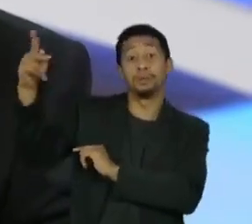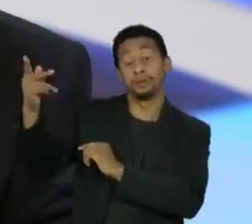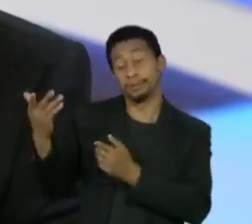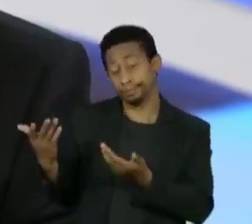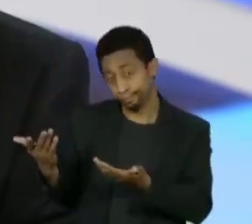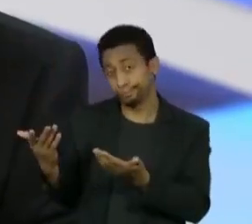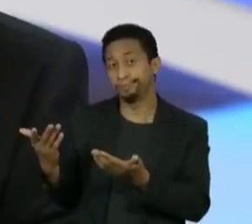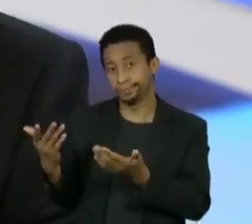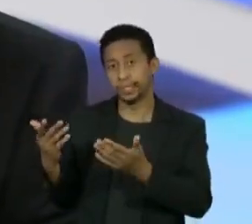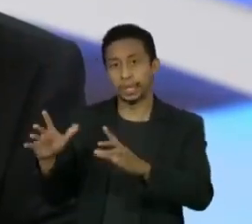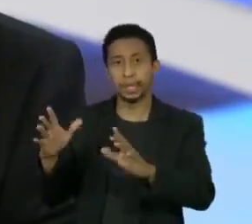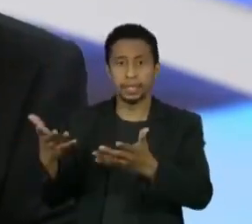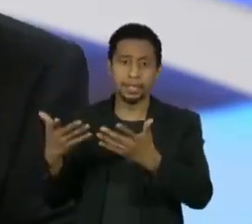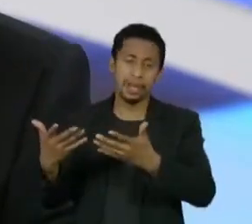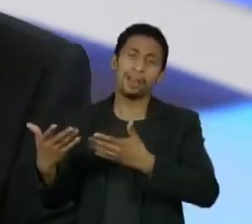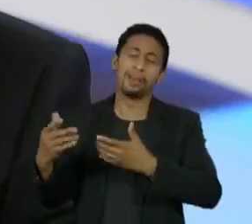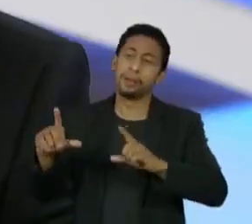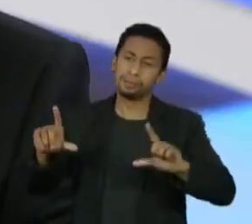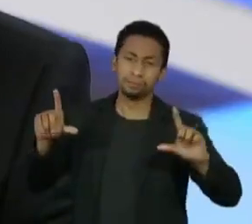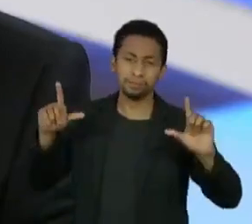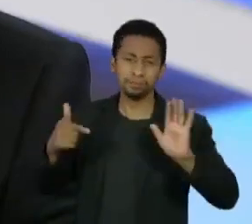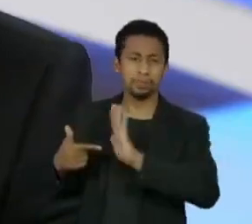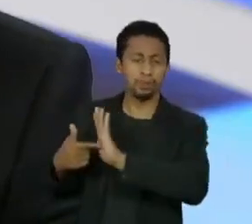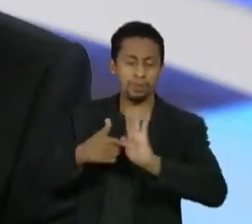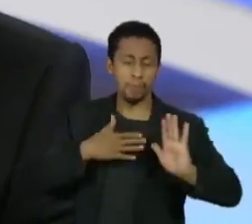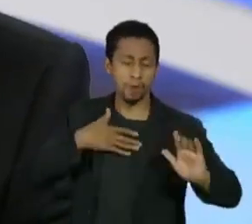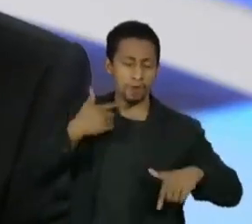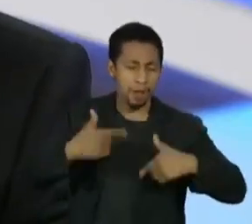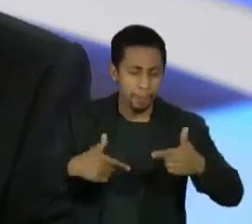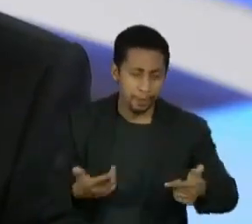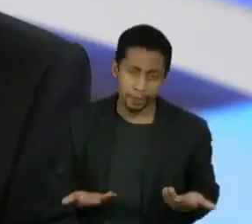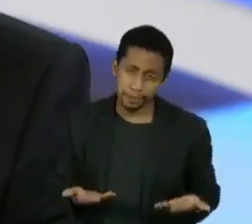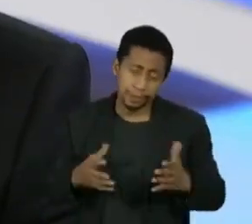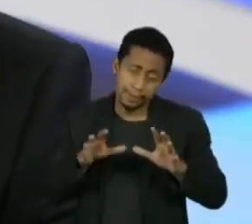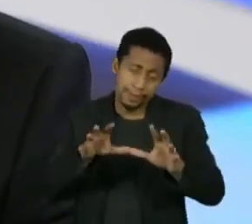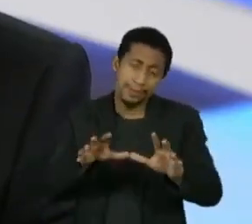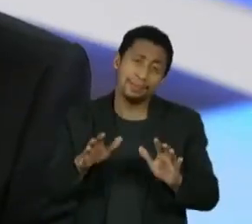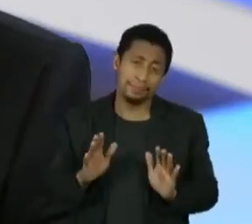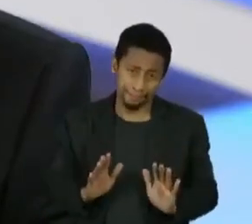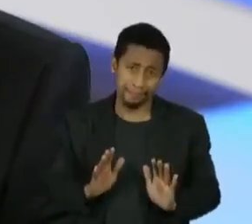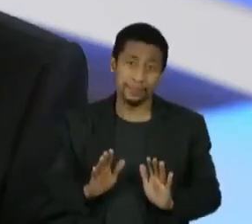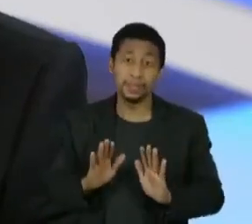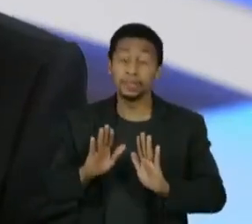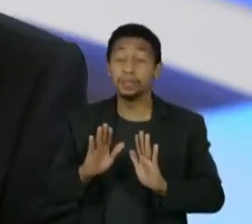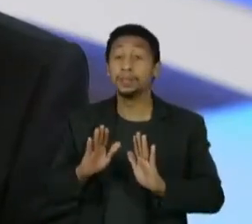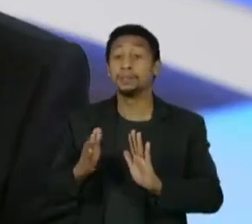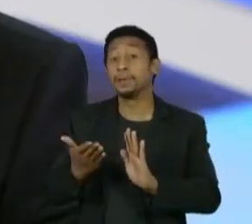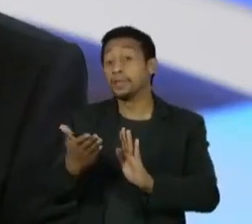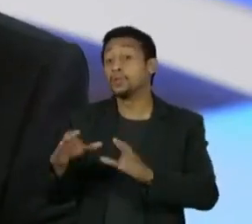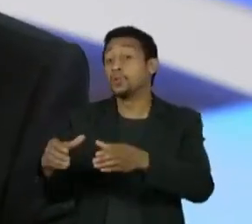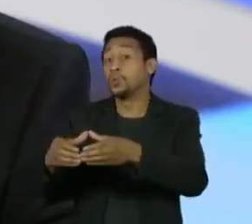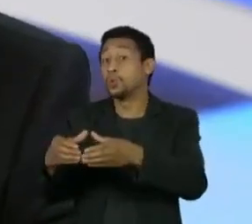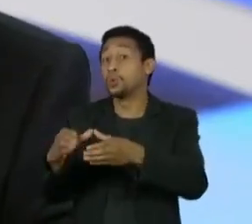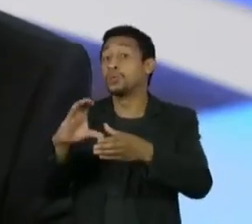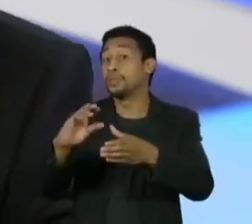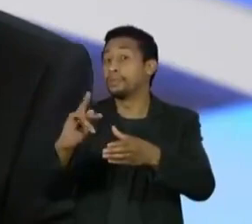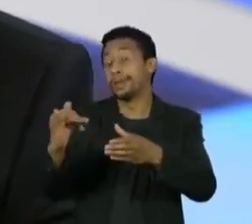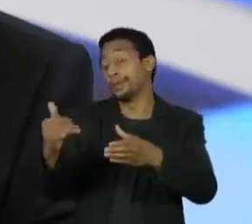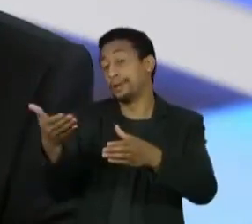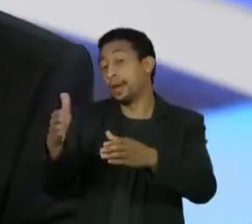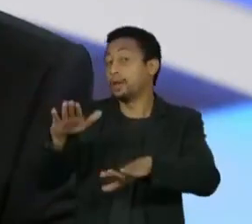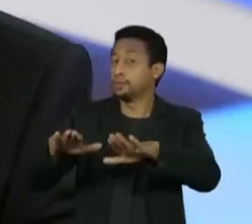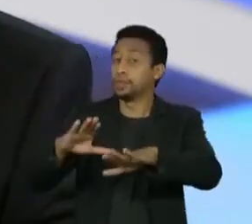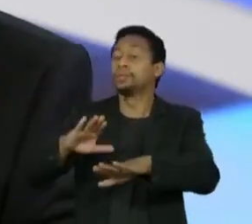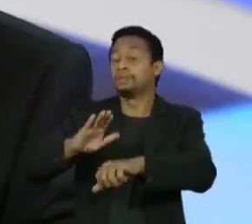mais destaque, enfim, mais relevo, contemplado. Isso aí faz parte, acho que dentro do que se espera de uma comissão parlamentar de inquérito.